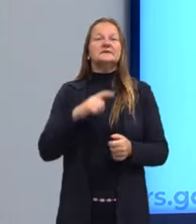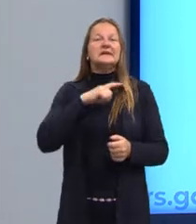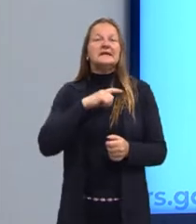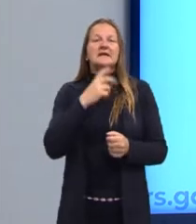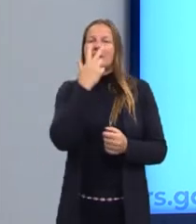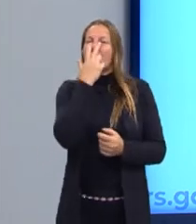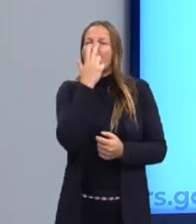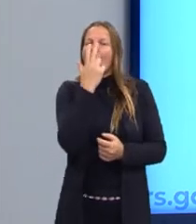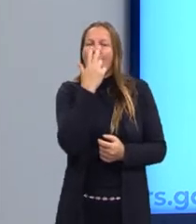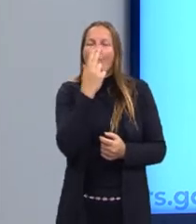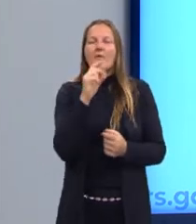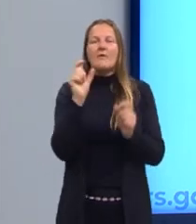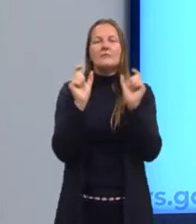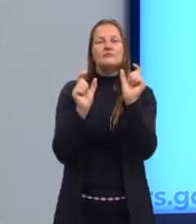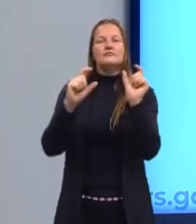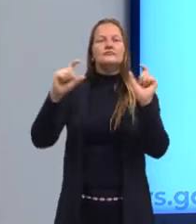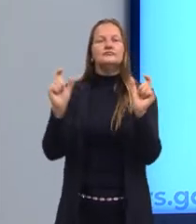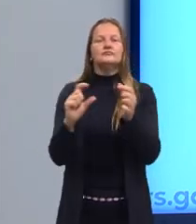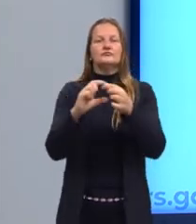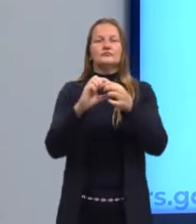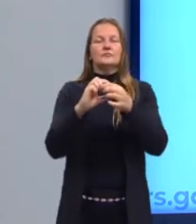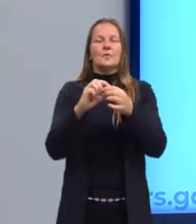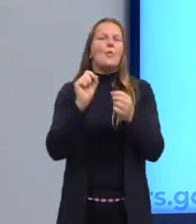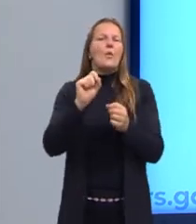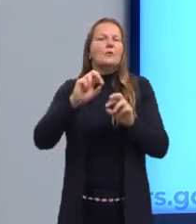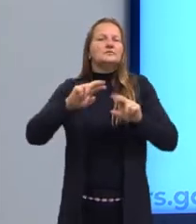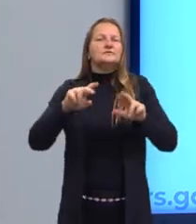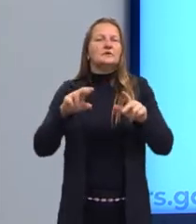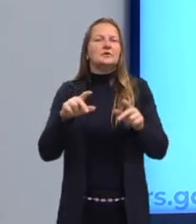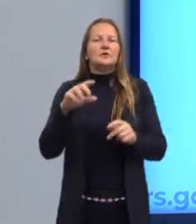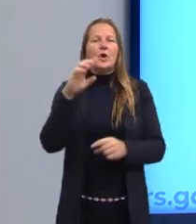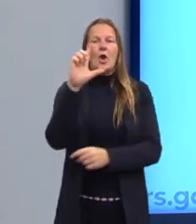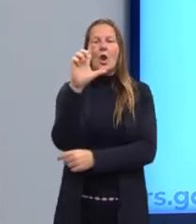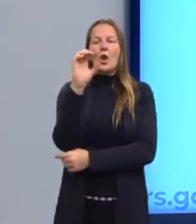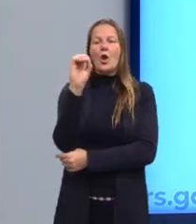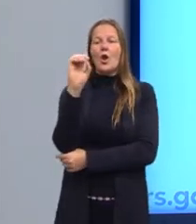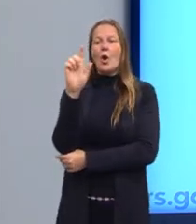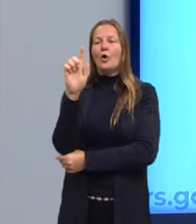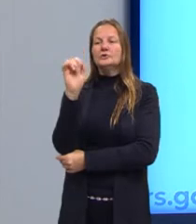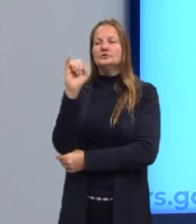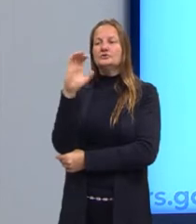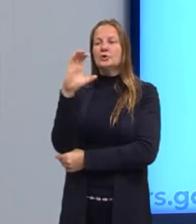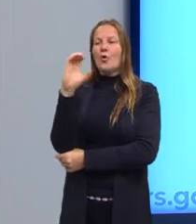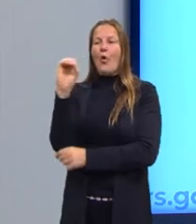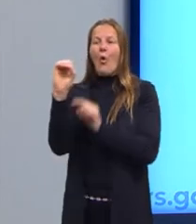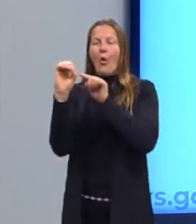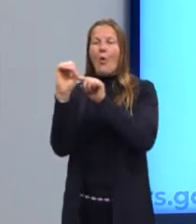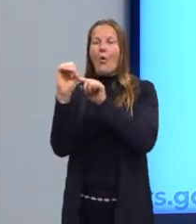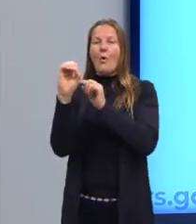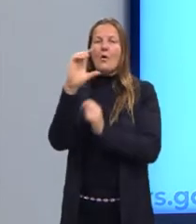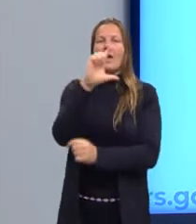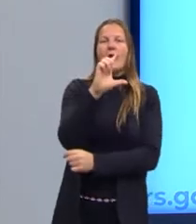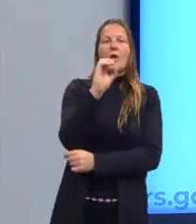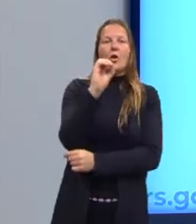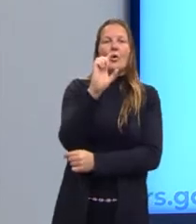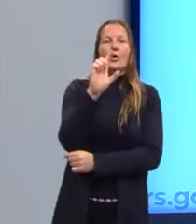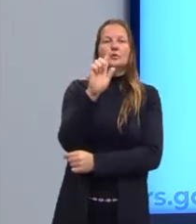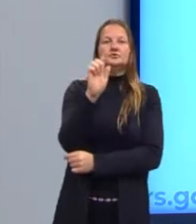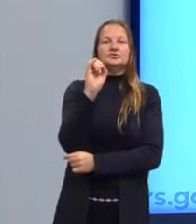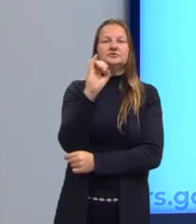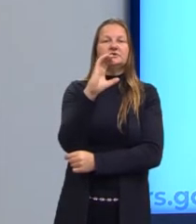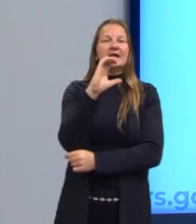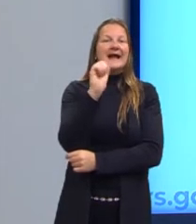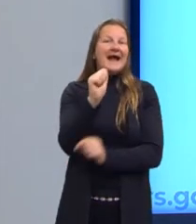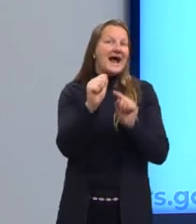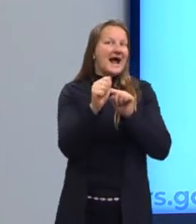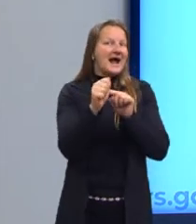a mesma conotação? Você já pensou nessa diferença entre lógico e lógica? Então alguma dessas coisas iremos ver na aula de